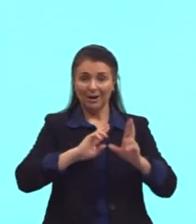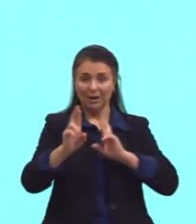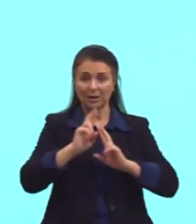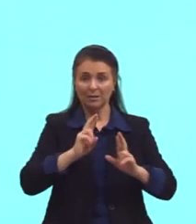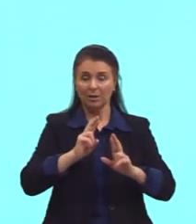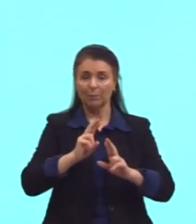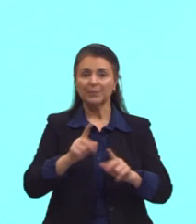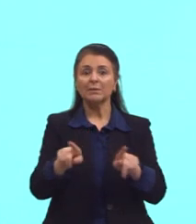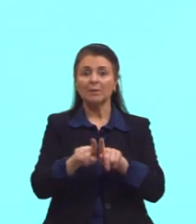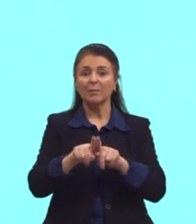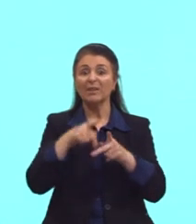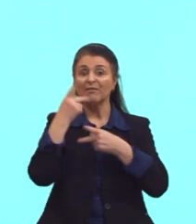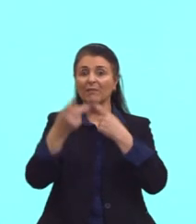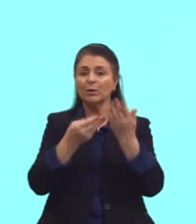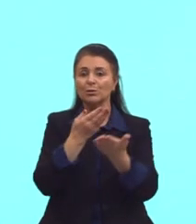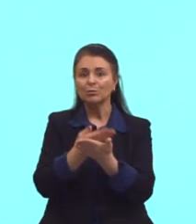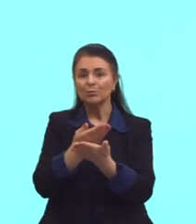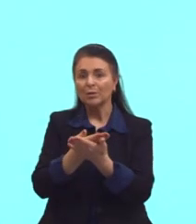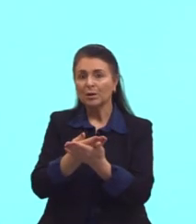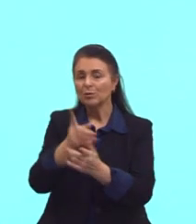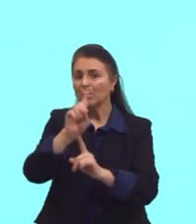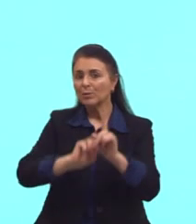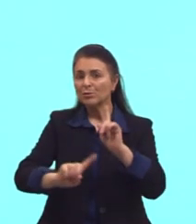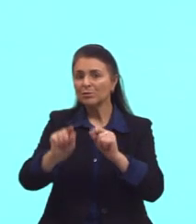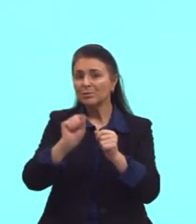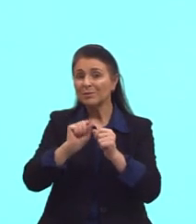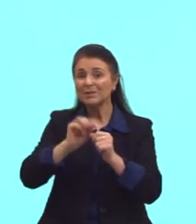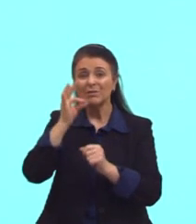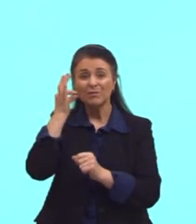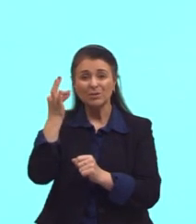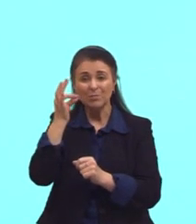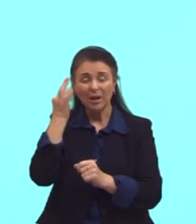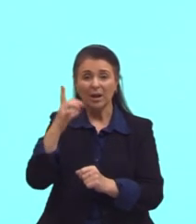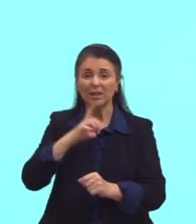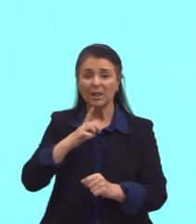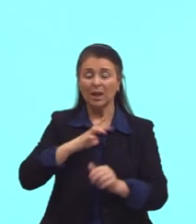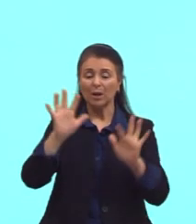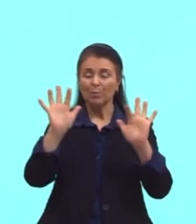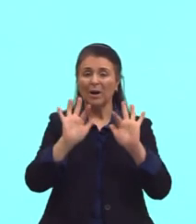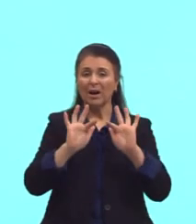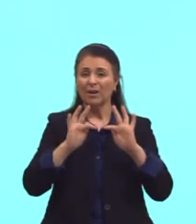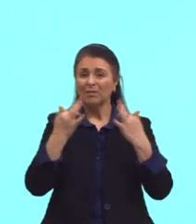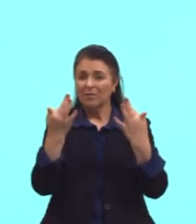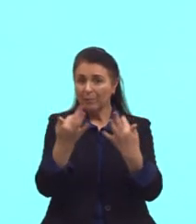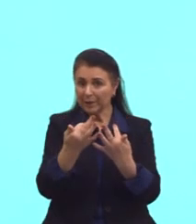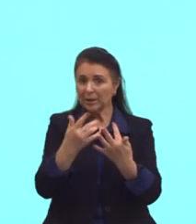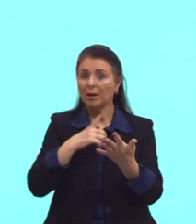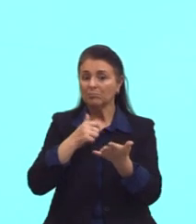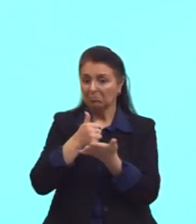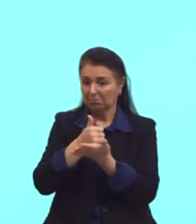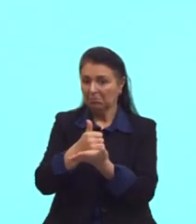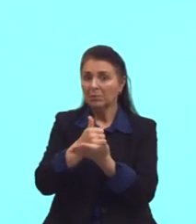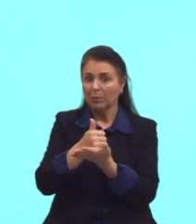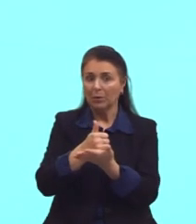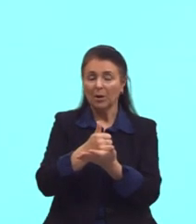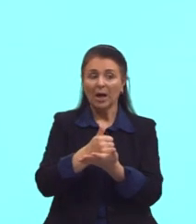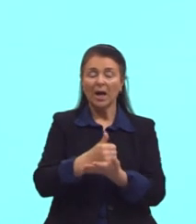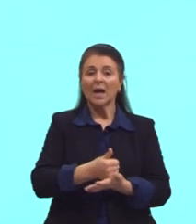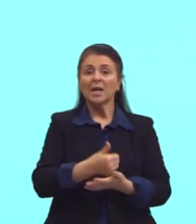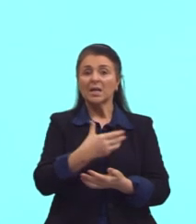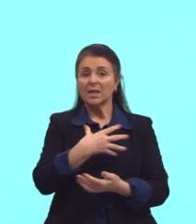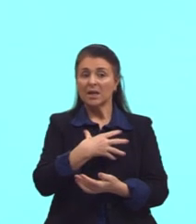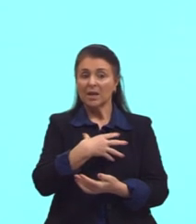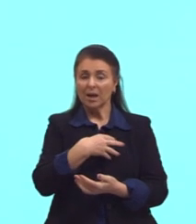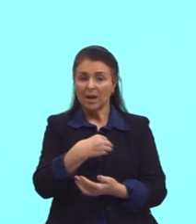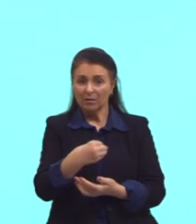estudante. Alguém que tem que fazer vestibular, que tem uma família que dá sustentação. E a filha da Regina Cazé, da Val,